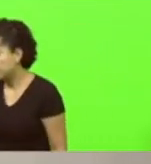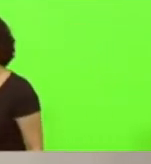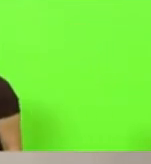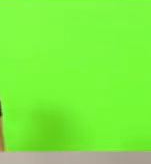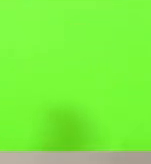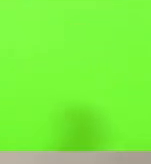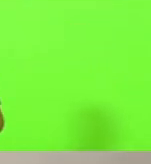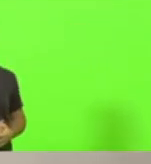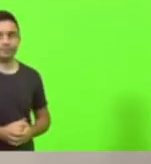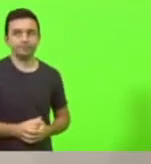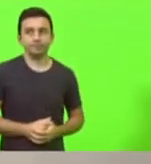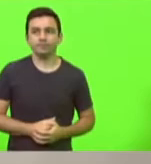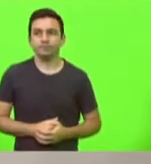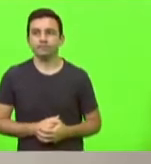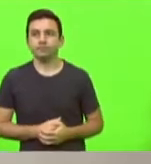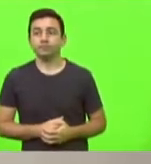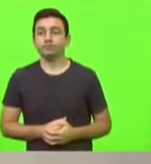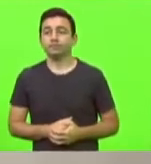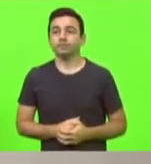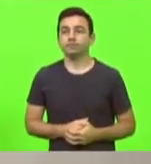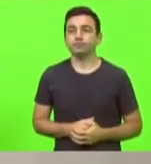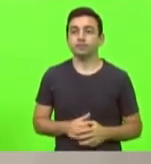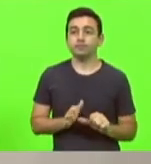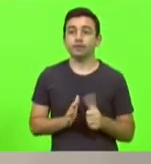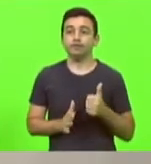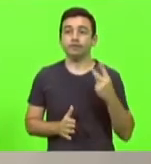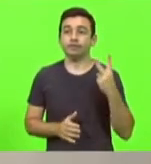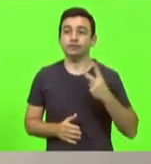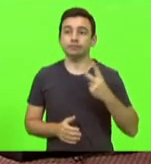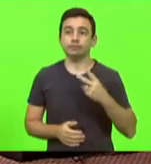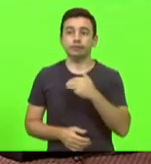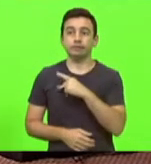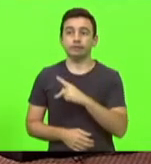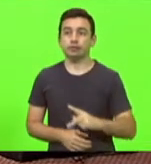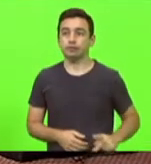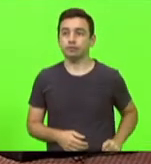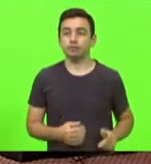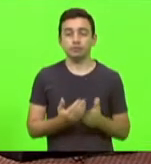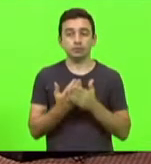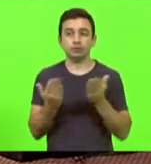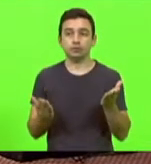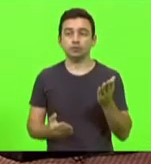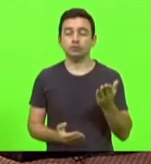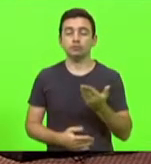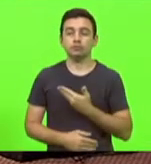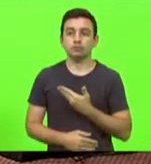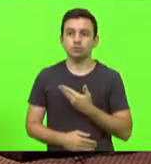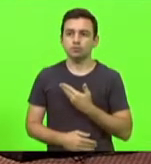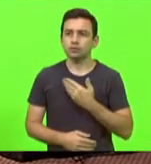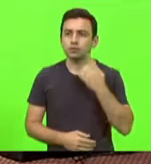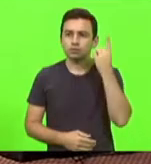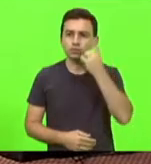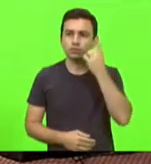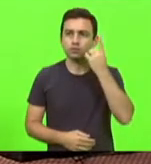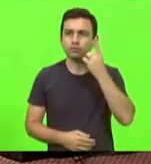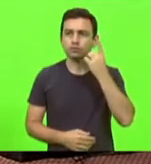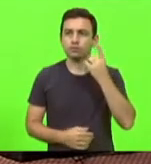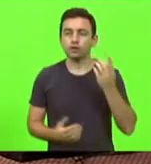-presidente desta Casa. Presidente Sopelsa, colegas deputados, vamos à votação.